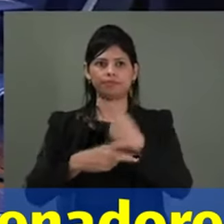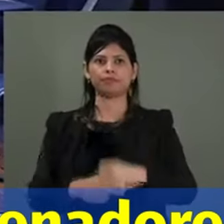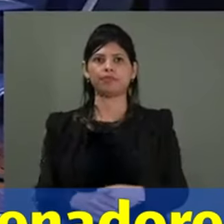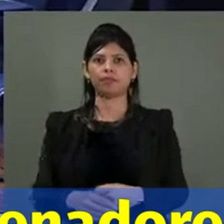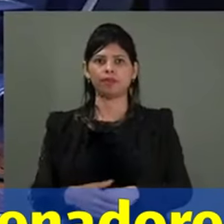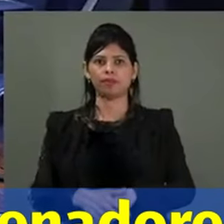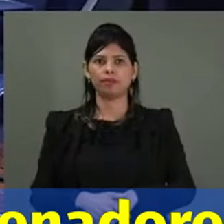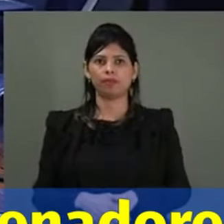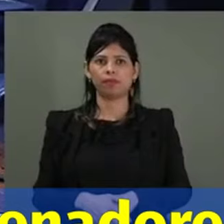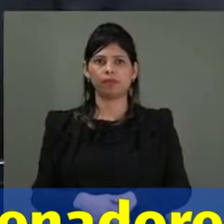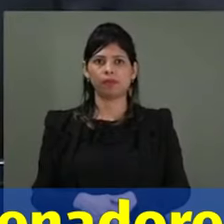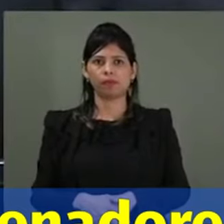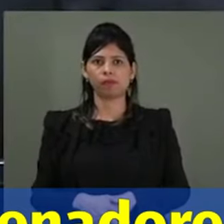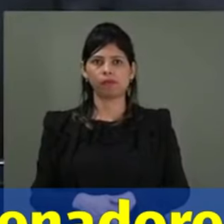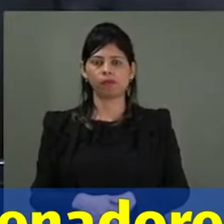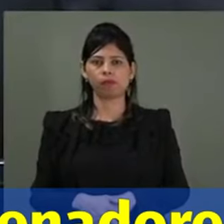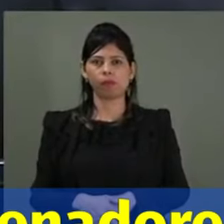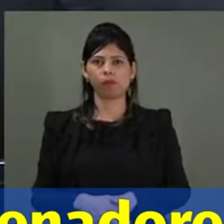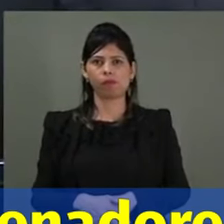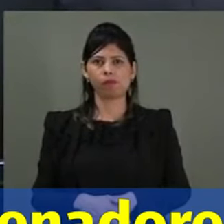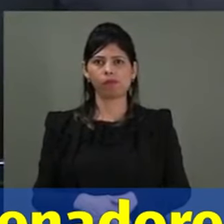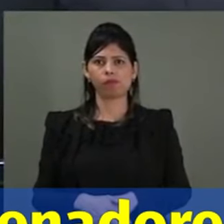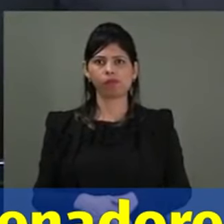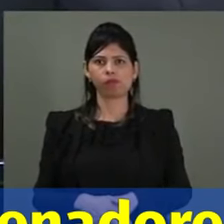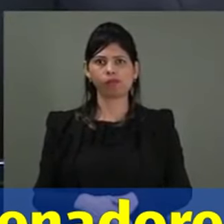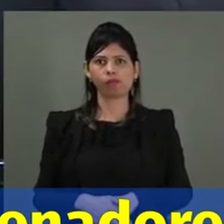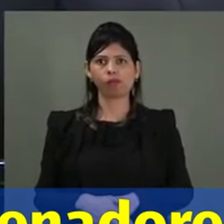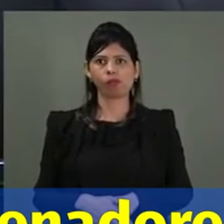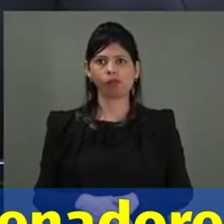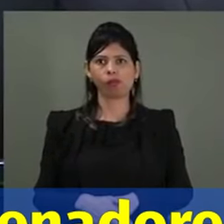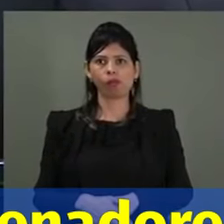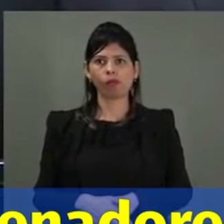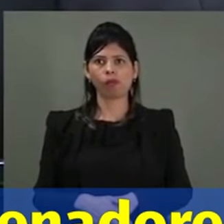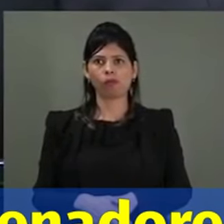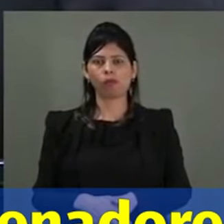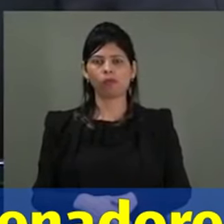Trocaram? Trocaram. Senador Gilão, com a palavra...